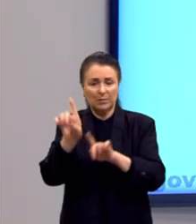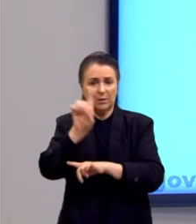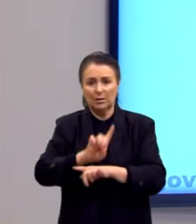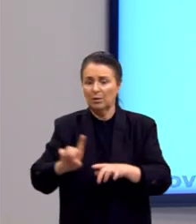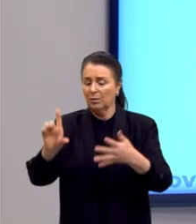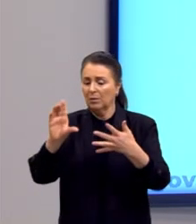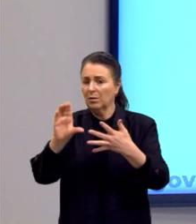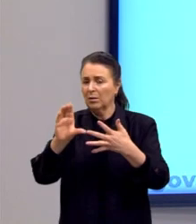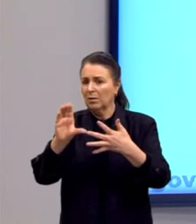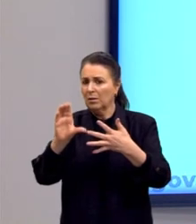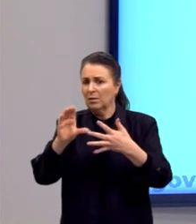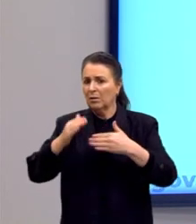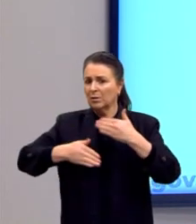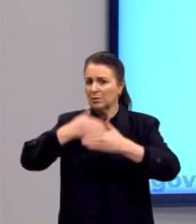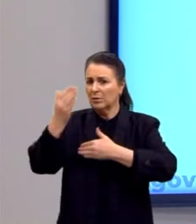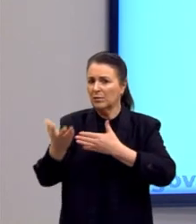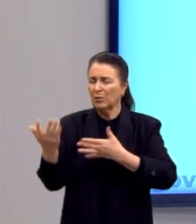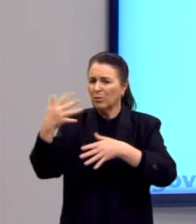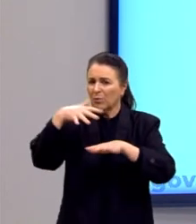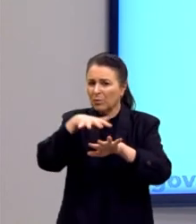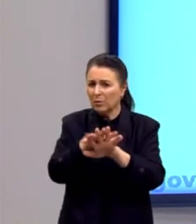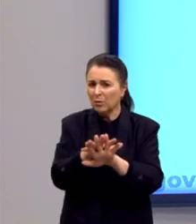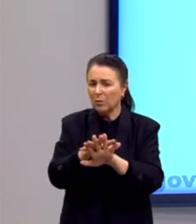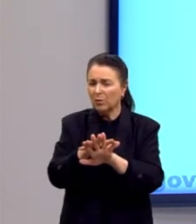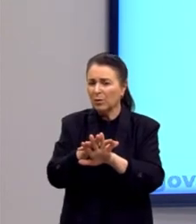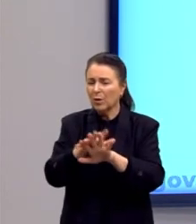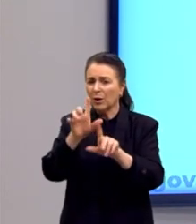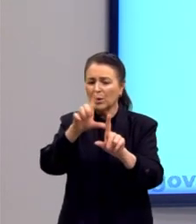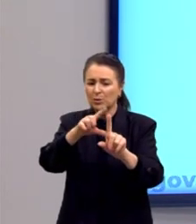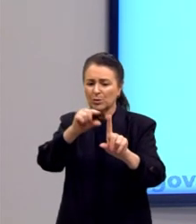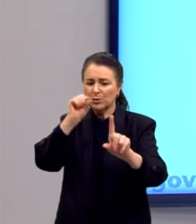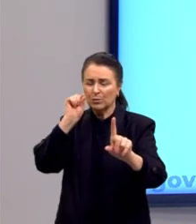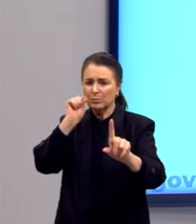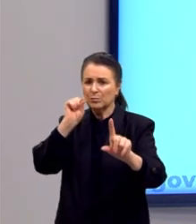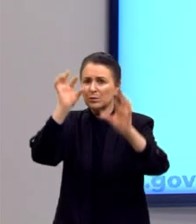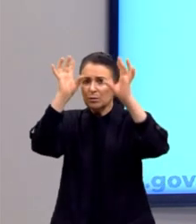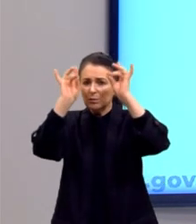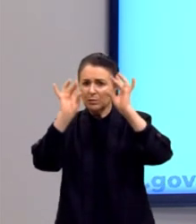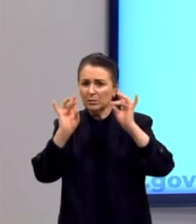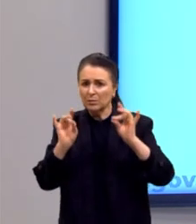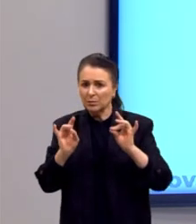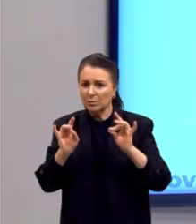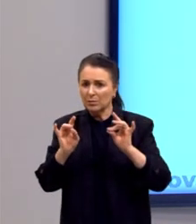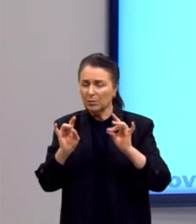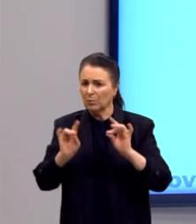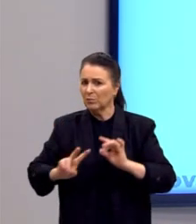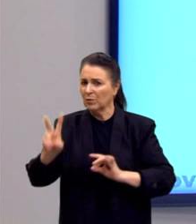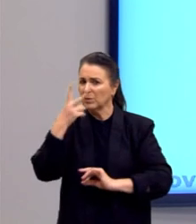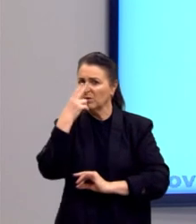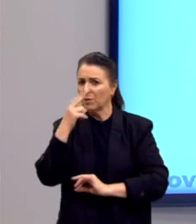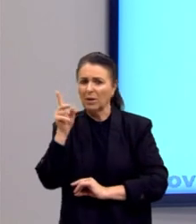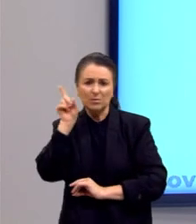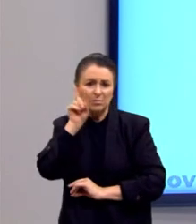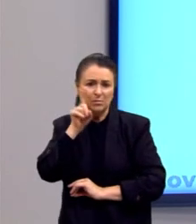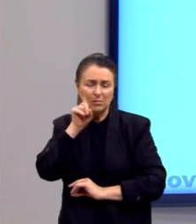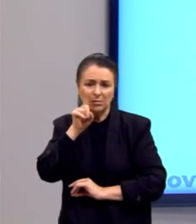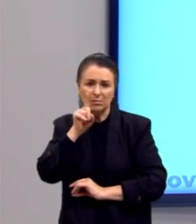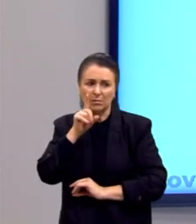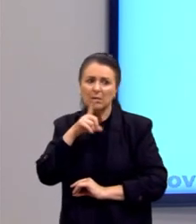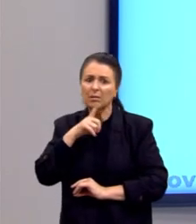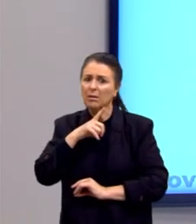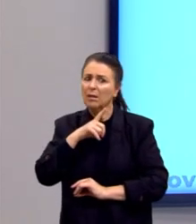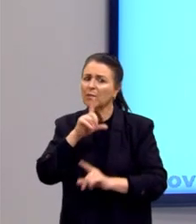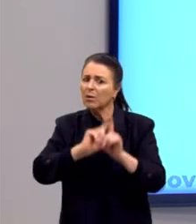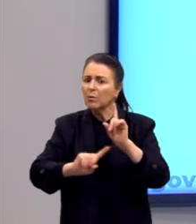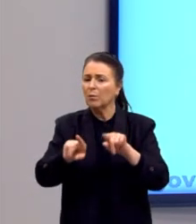C. Desenvolveu-se com a inclusão de princípios universais pelos legisladores dos Estados Unidos? Não. Ele teve alguns aspectos,